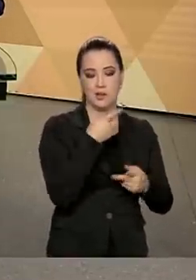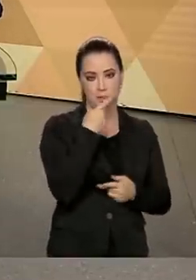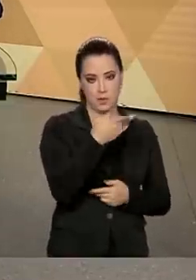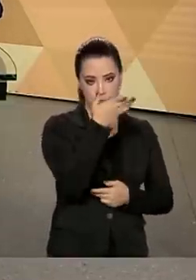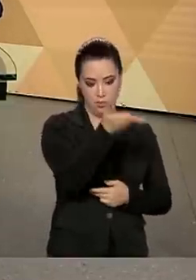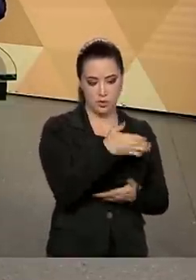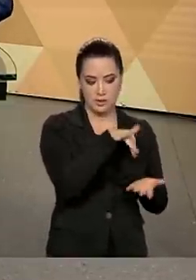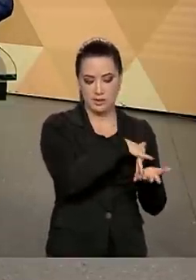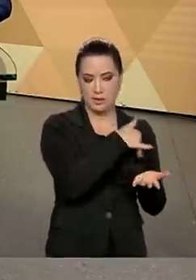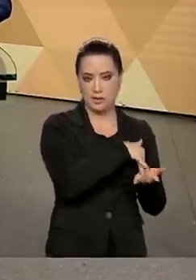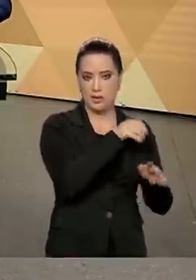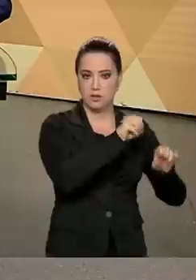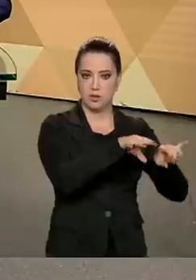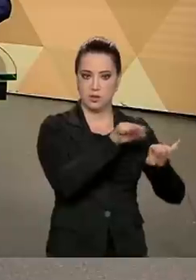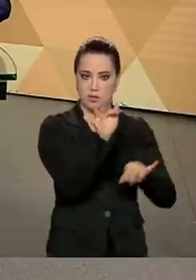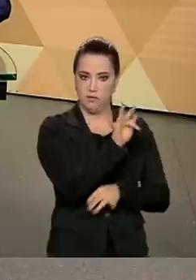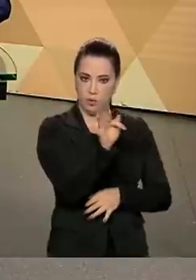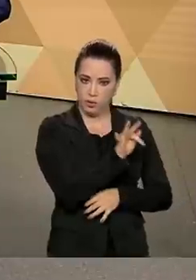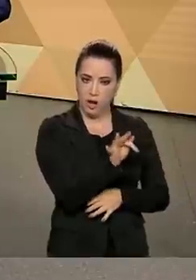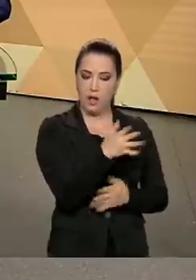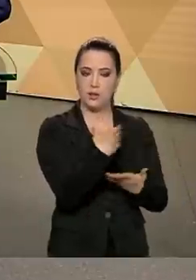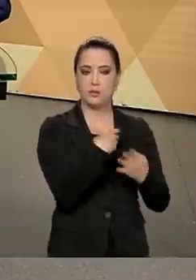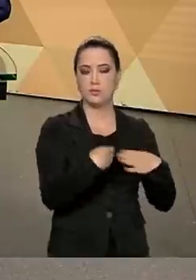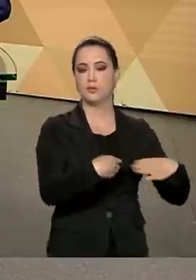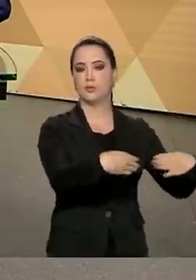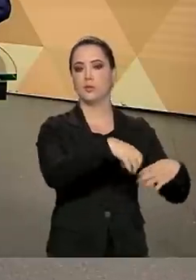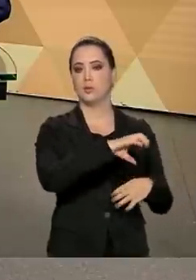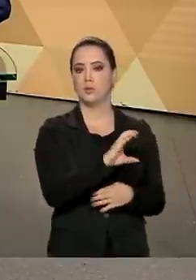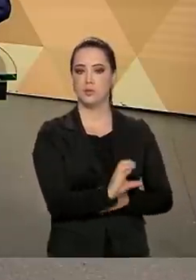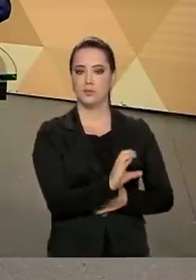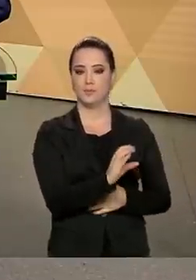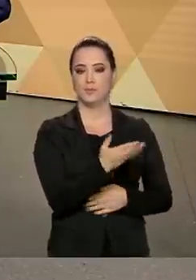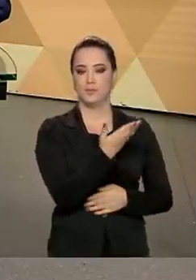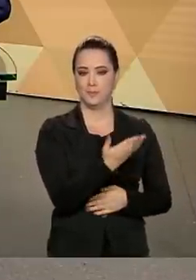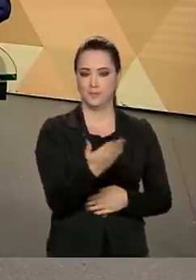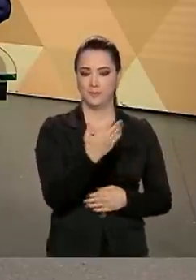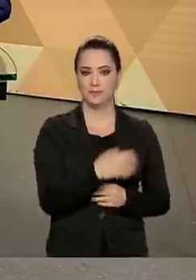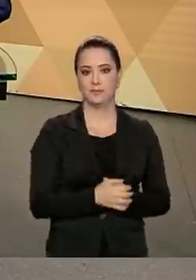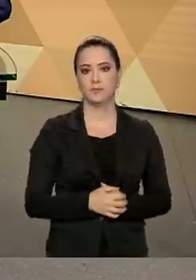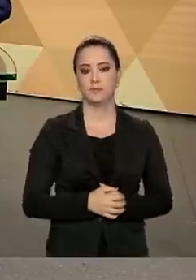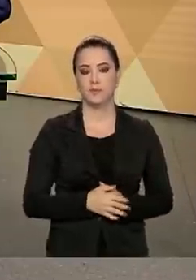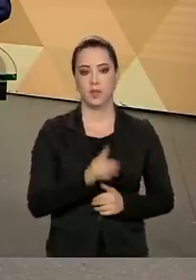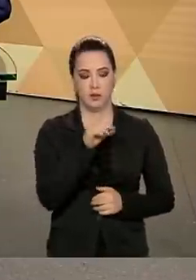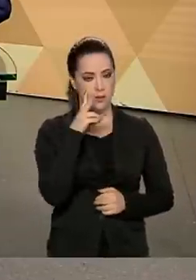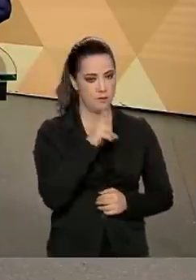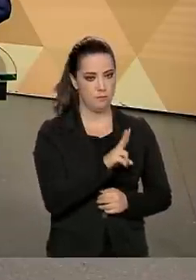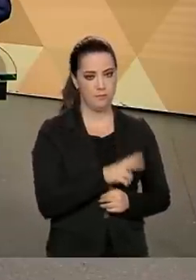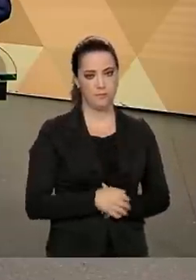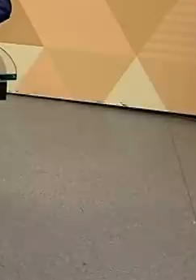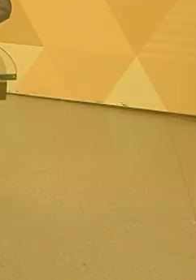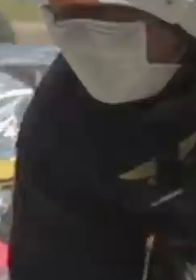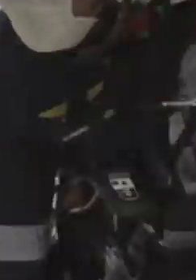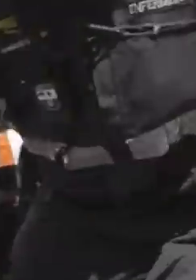hoje é o secretário de Educação Superior do Ministério da Educação, Wagner Vilas Boas. Não saia daí.